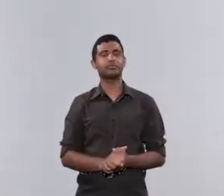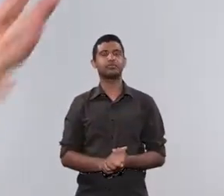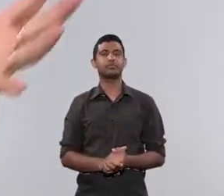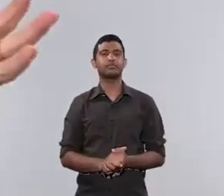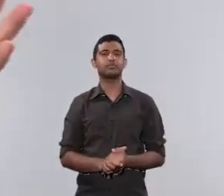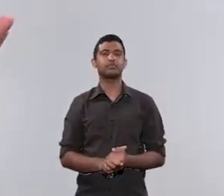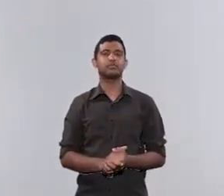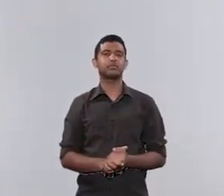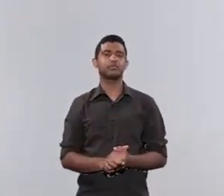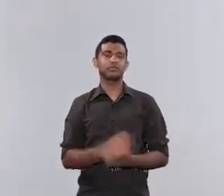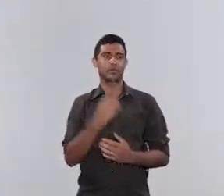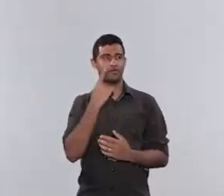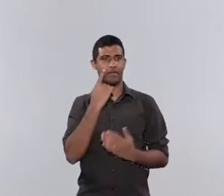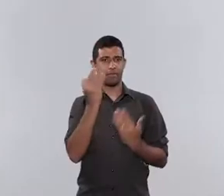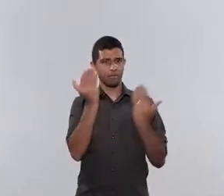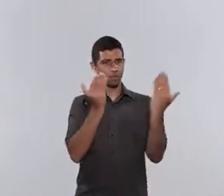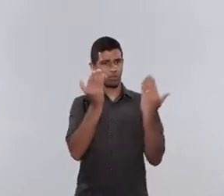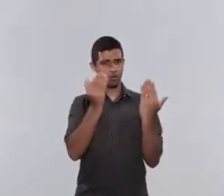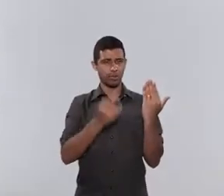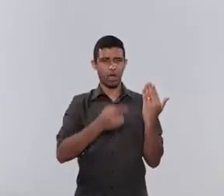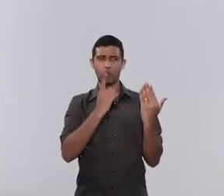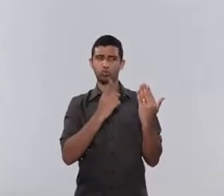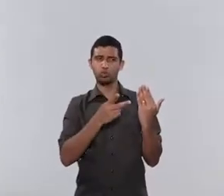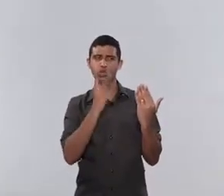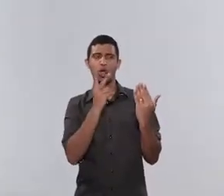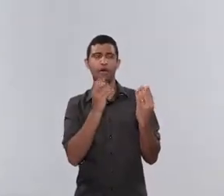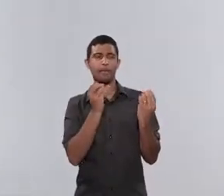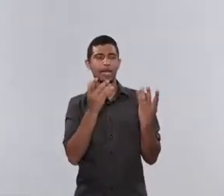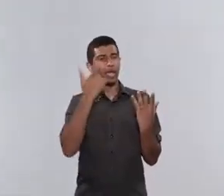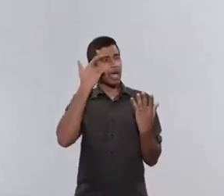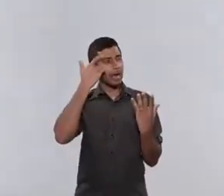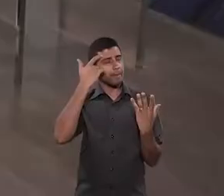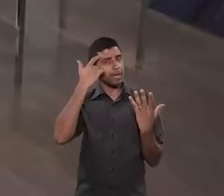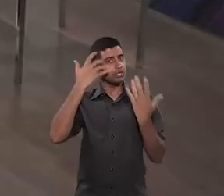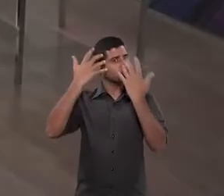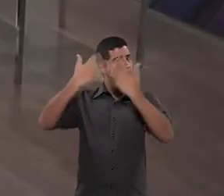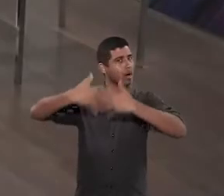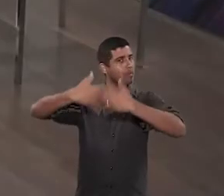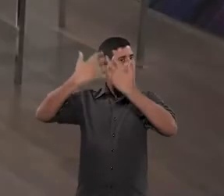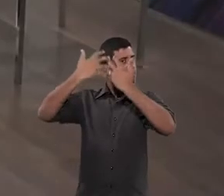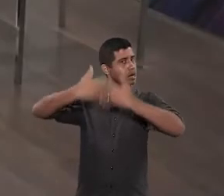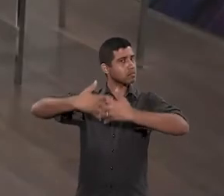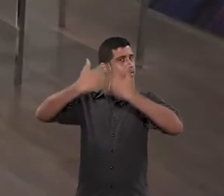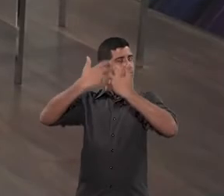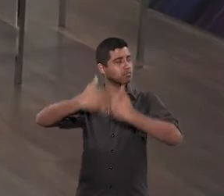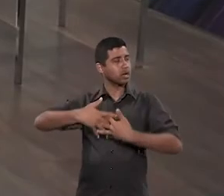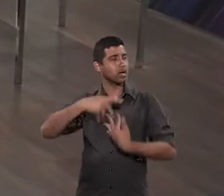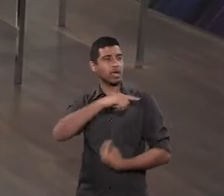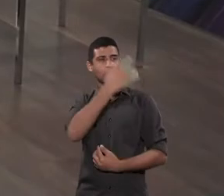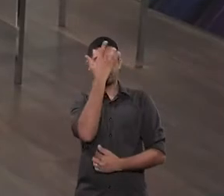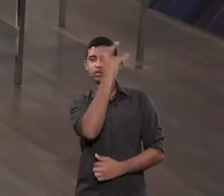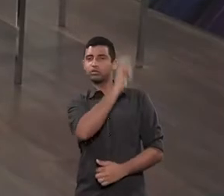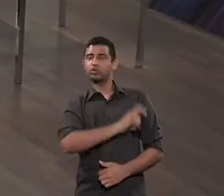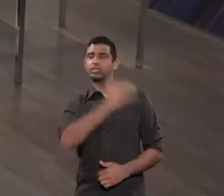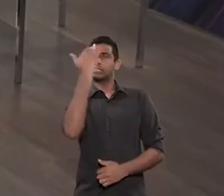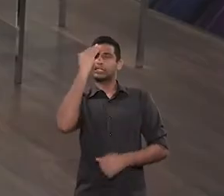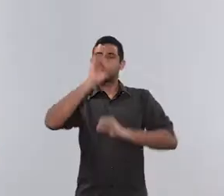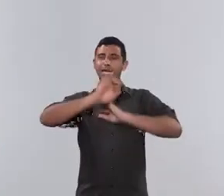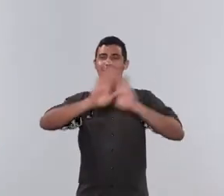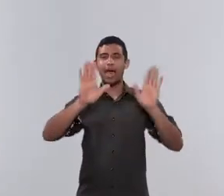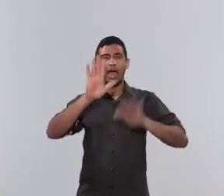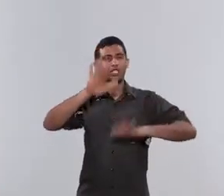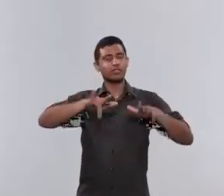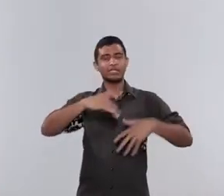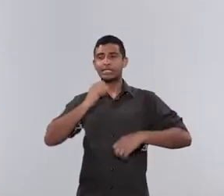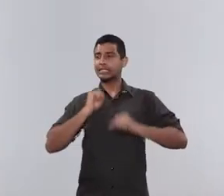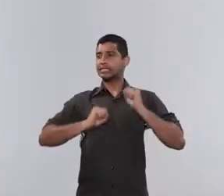não é entrar numa terapia, é um ou dois encontros para dar uma organizada, para a própria pessoa entender, porque às vezes ela vem